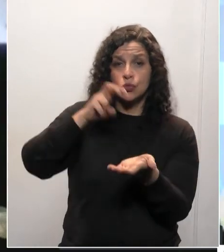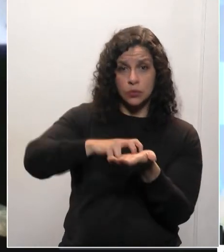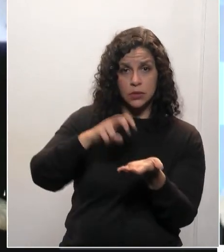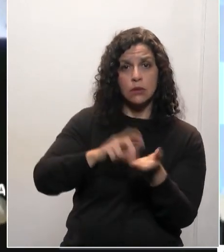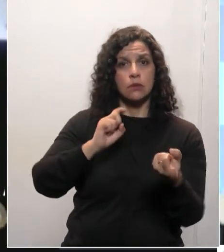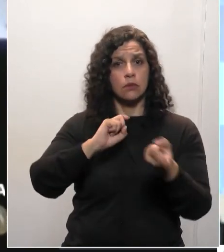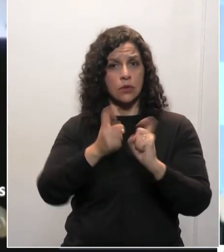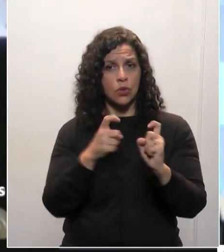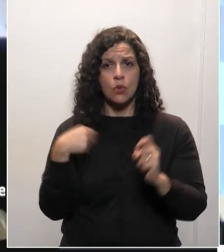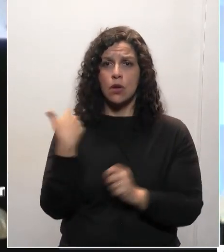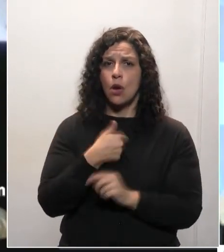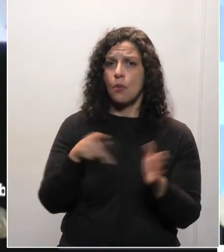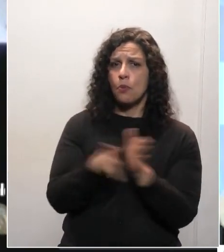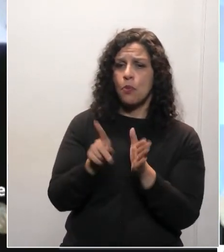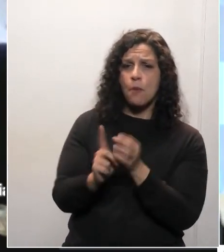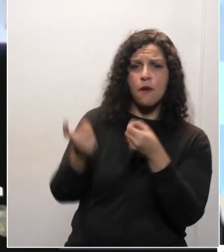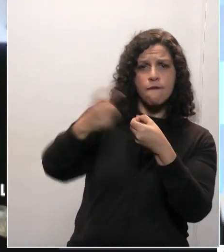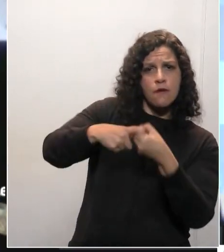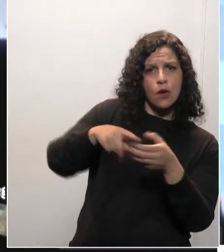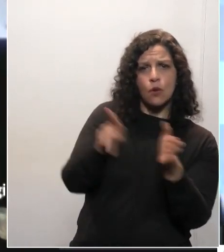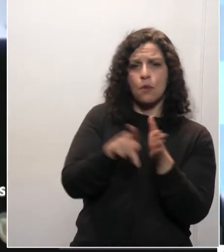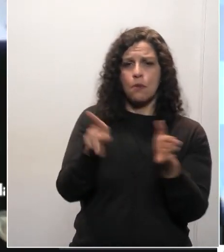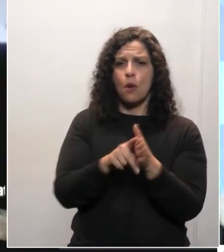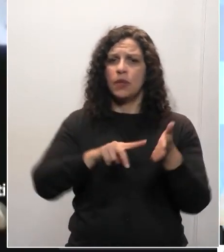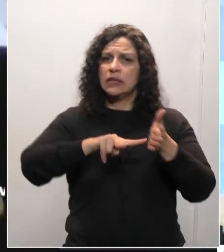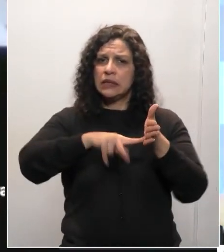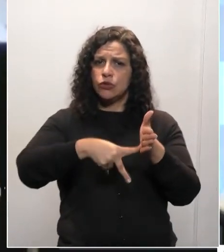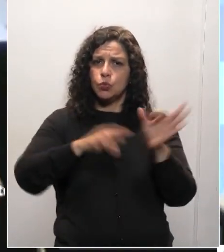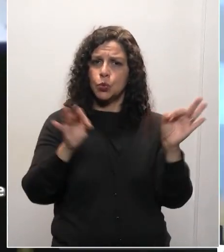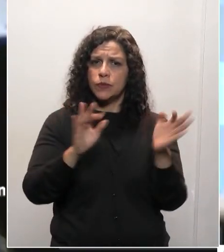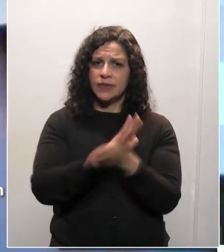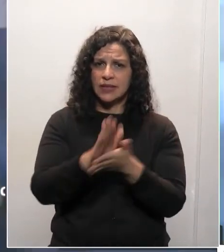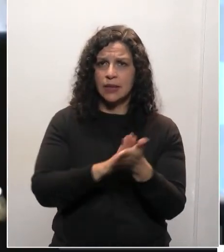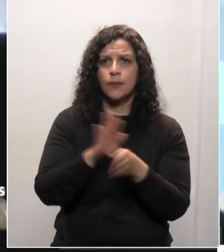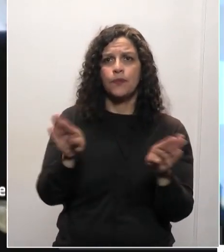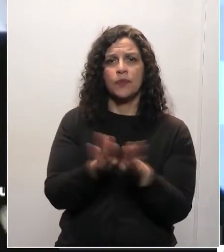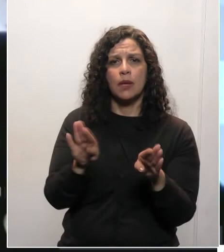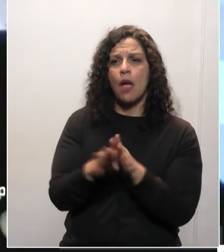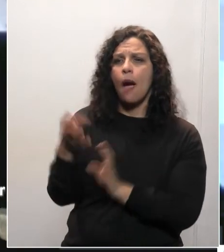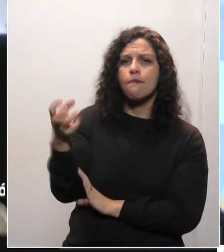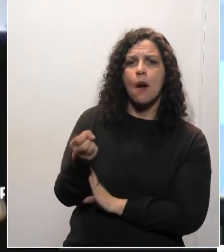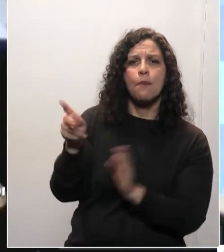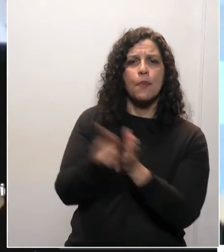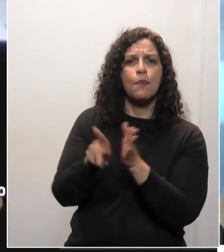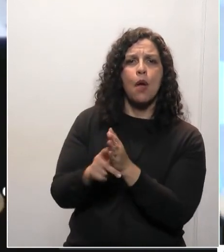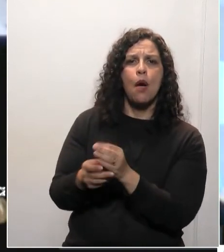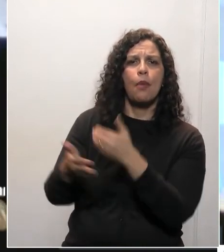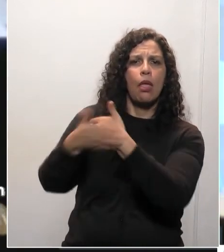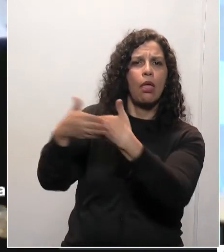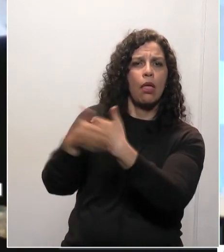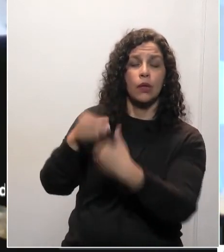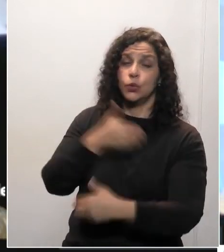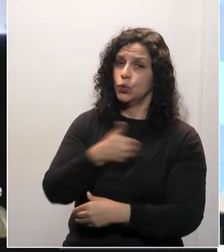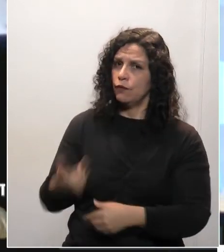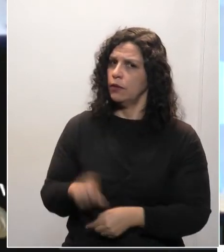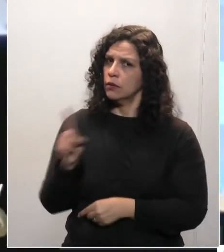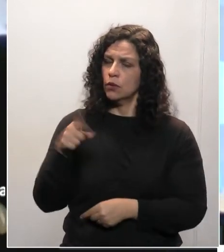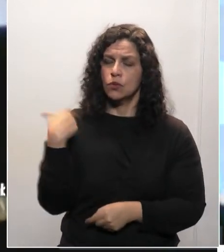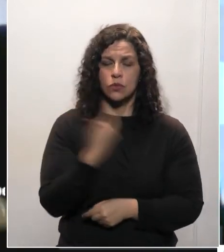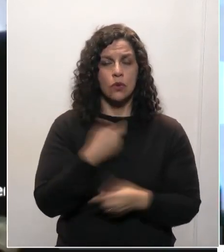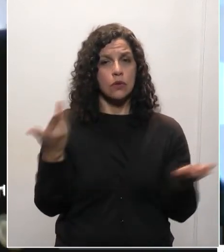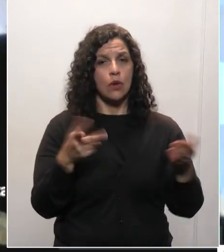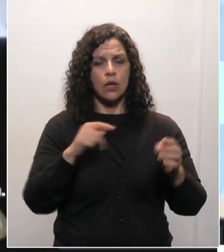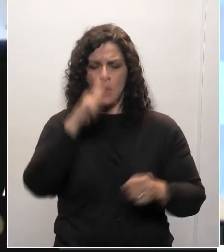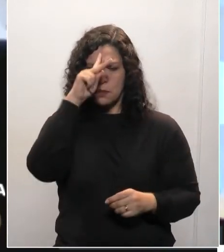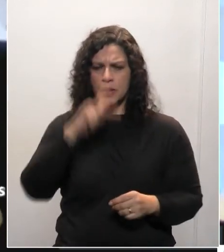manhã, não sou atrelado a nenhum tipo de sindicato e nem sou o puxa-saco do governo. Me considero uma pessoa